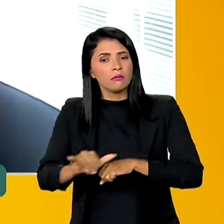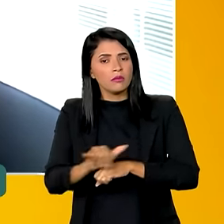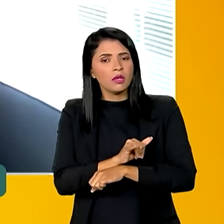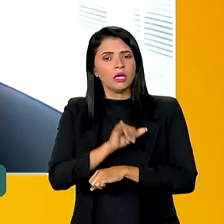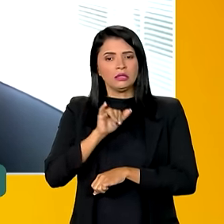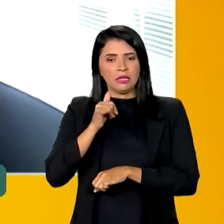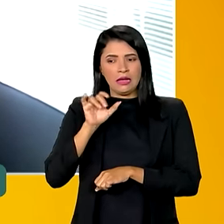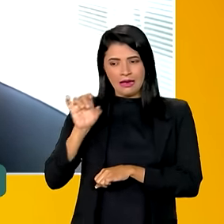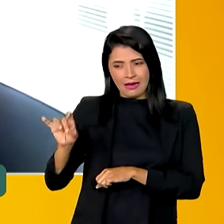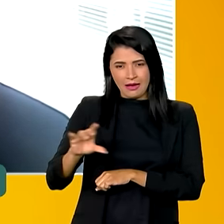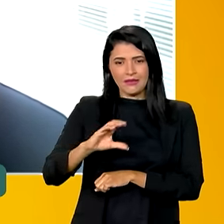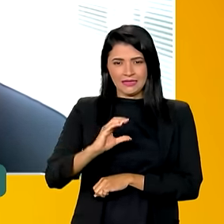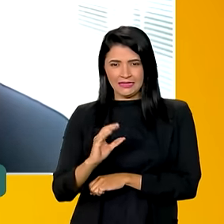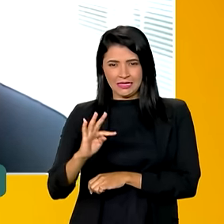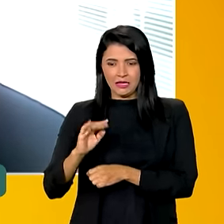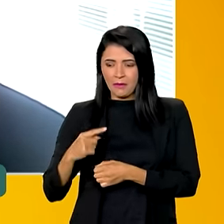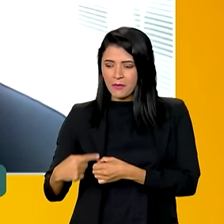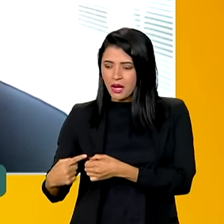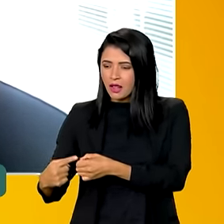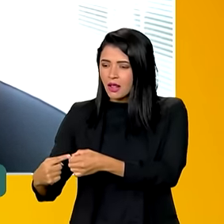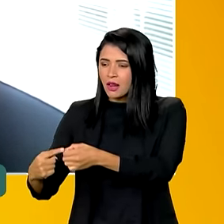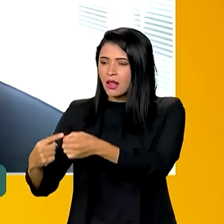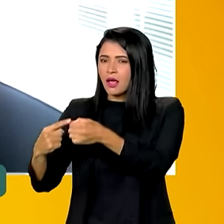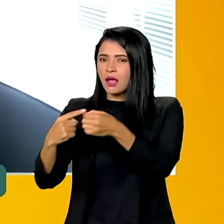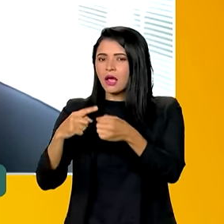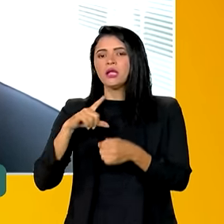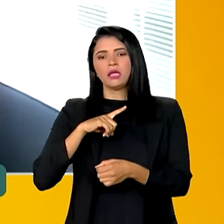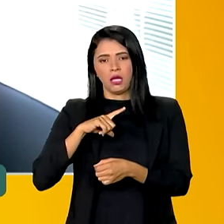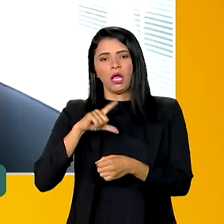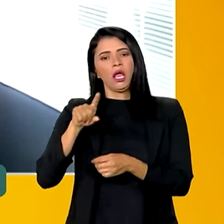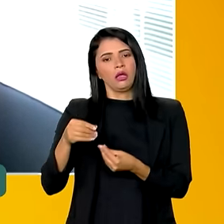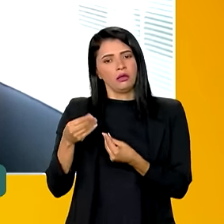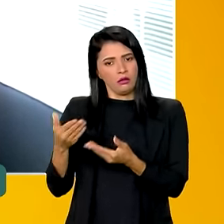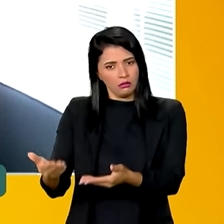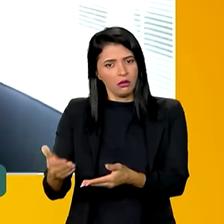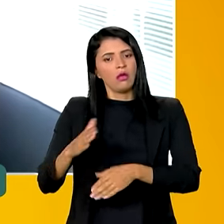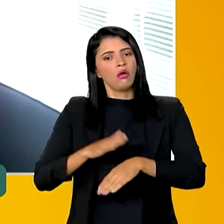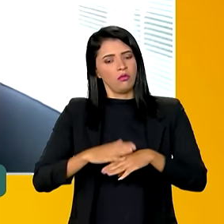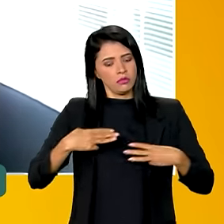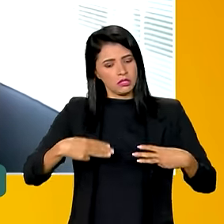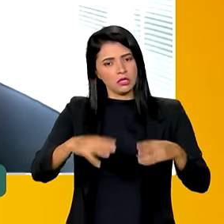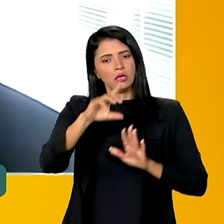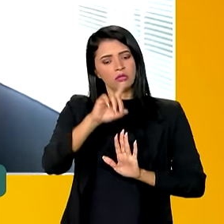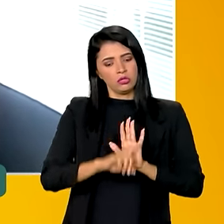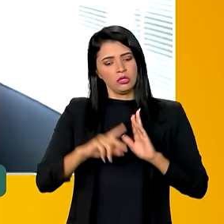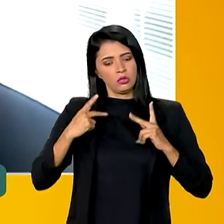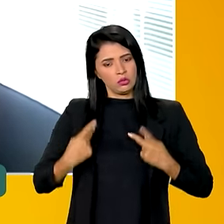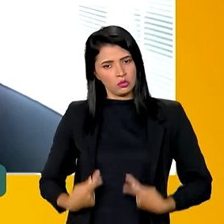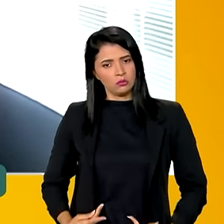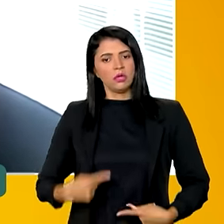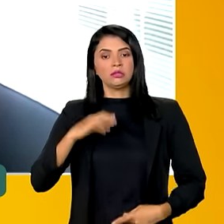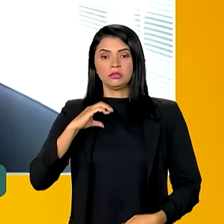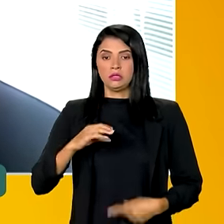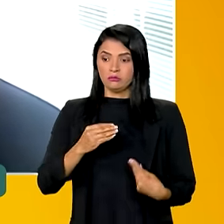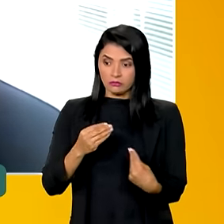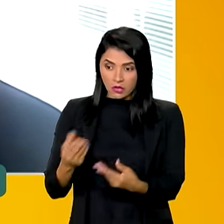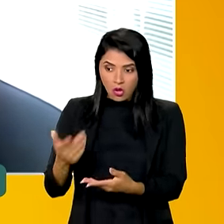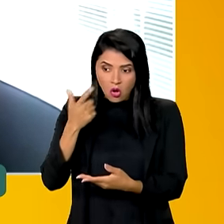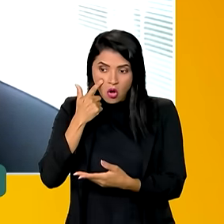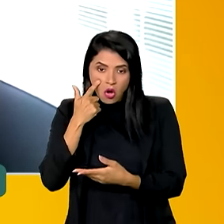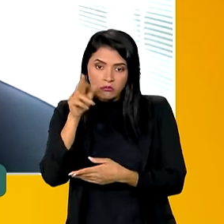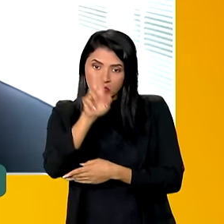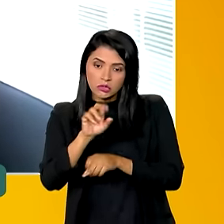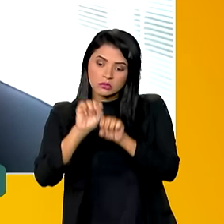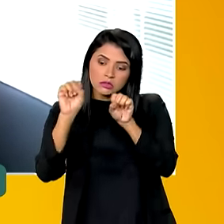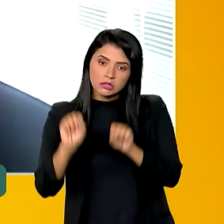cada conselho tutelar do Brasil tem, ela é oferecida pelo Ministério dos Direitos Humanos e da Cidadania, e